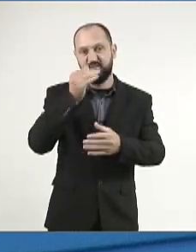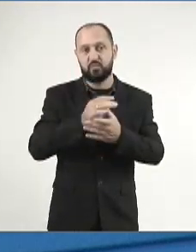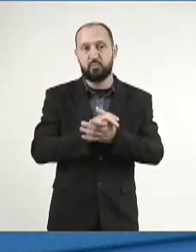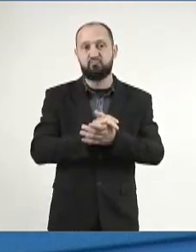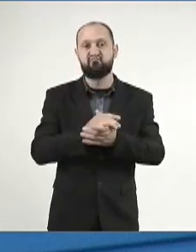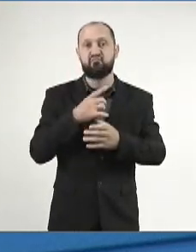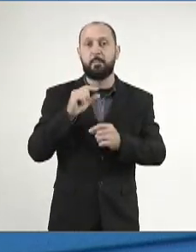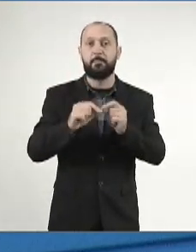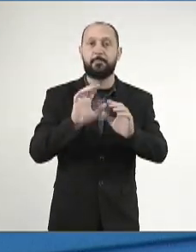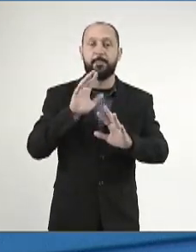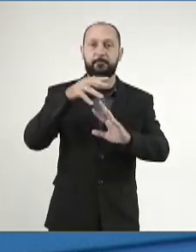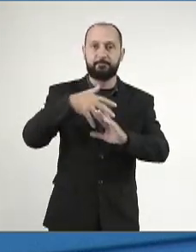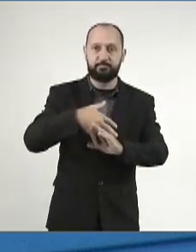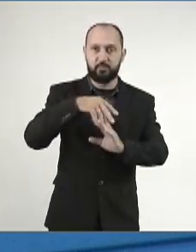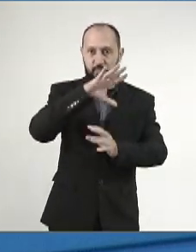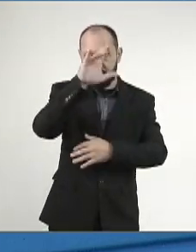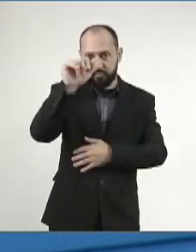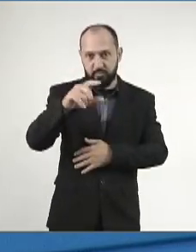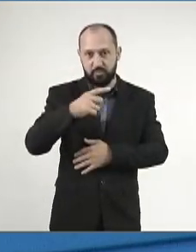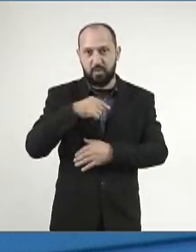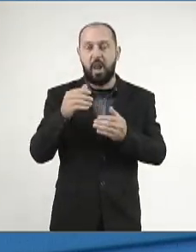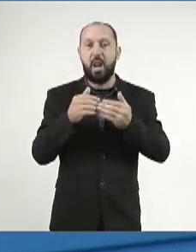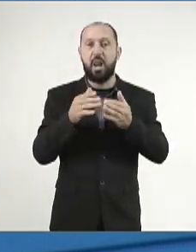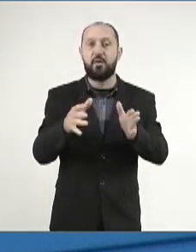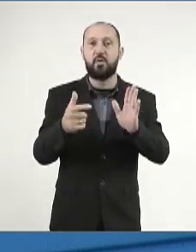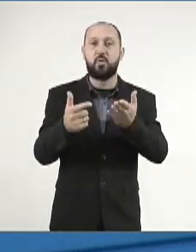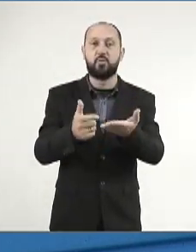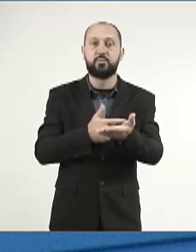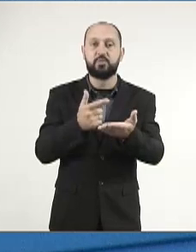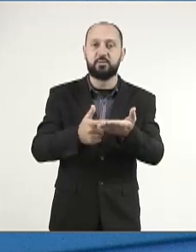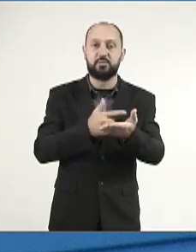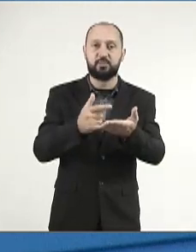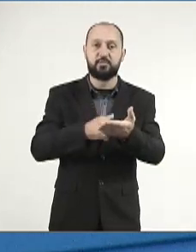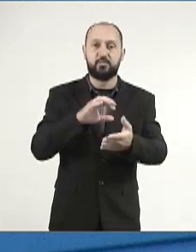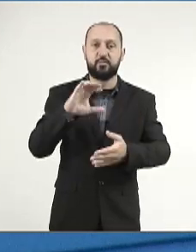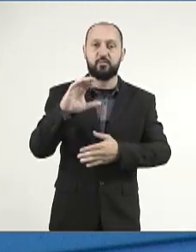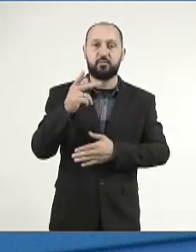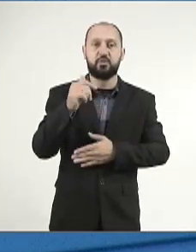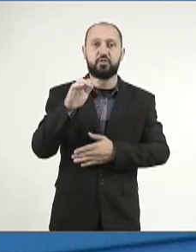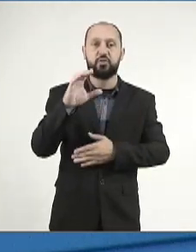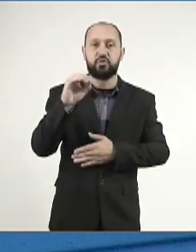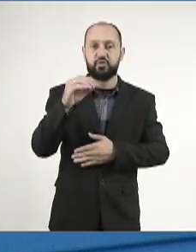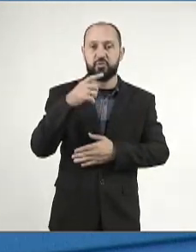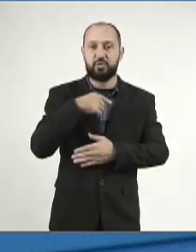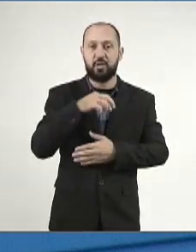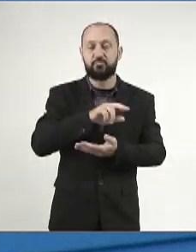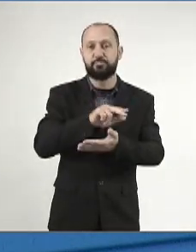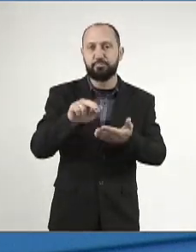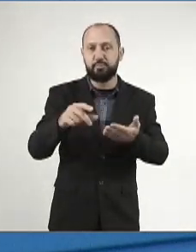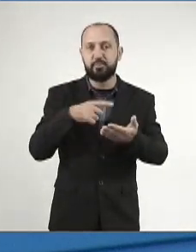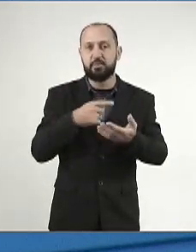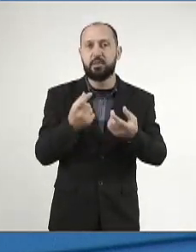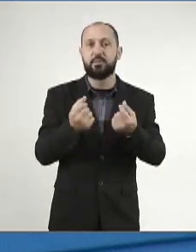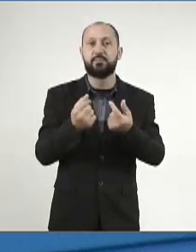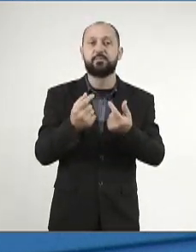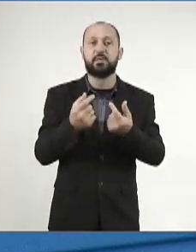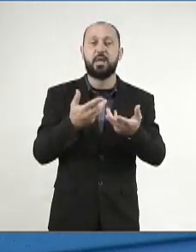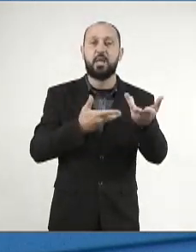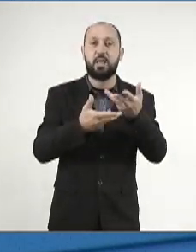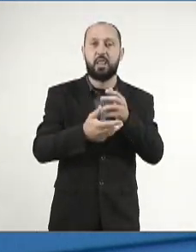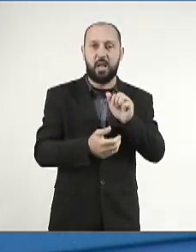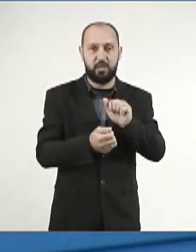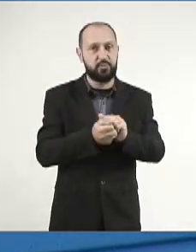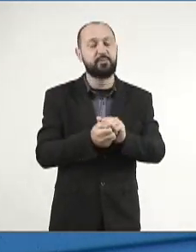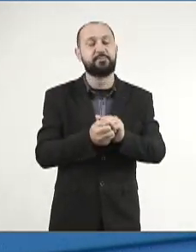Fundação Universidade Federal de Mato Grosso do Sul lançou o livro Chaco, Caracterização, Riqueza, Diversidade e Recursos e Interações.